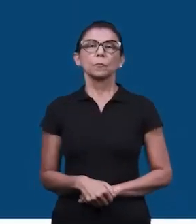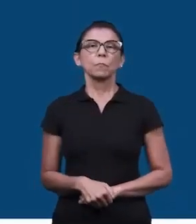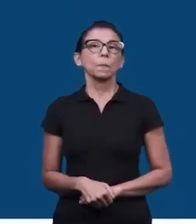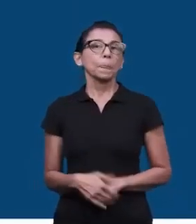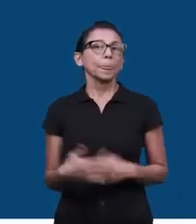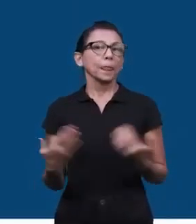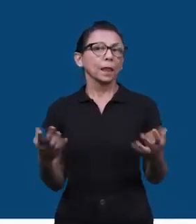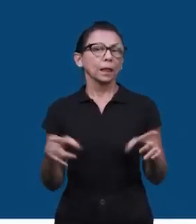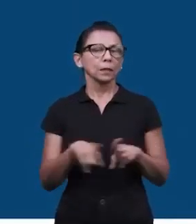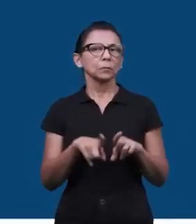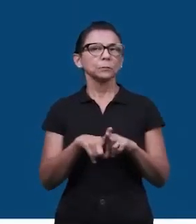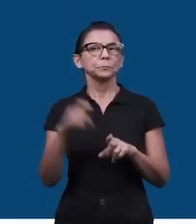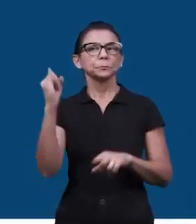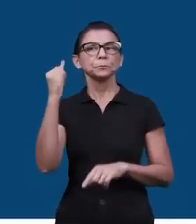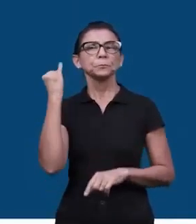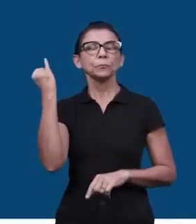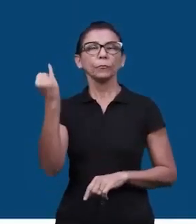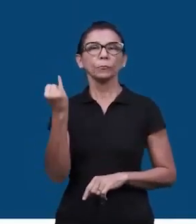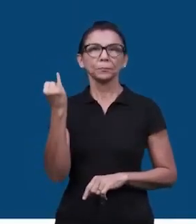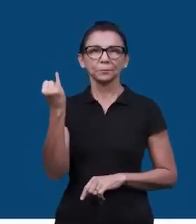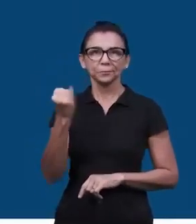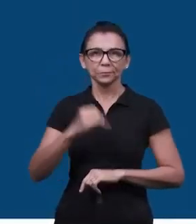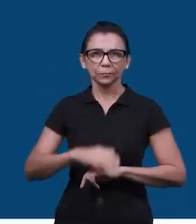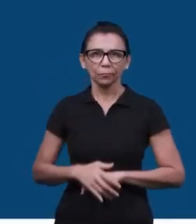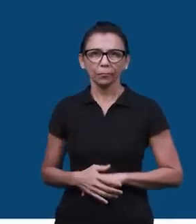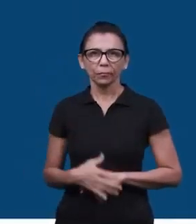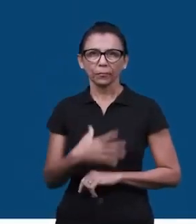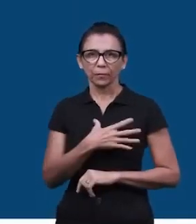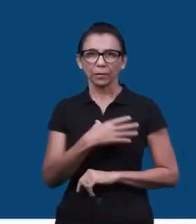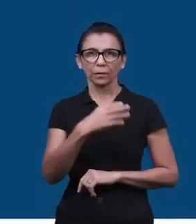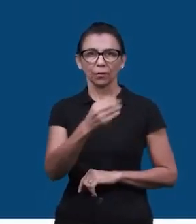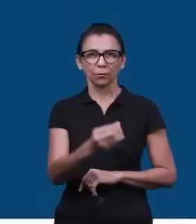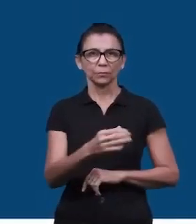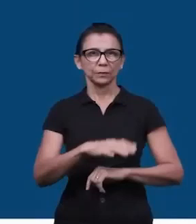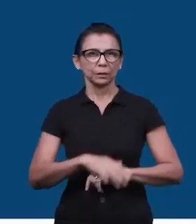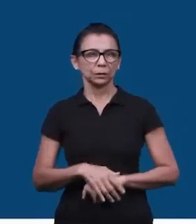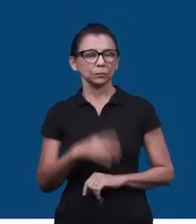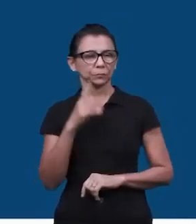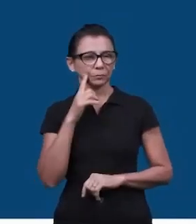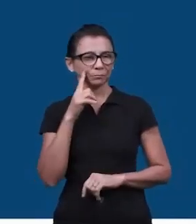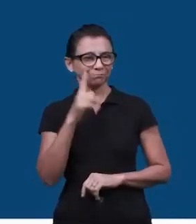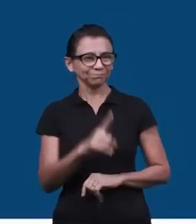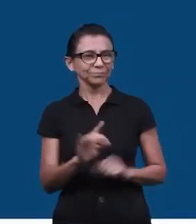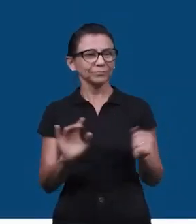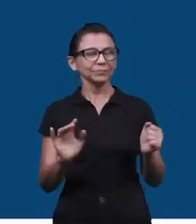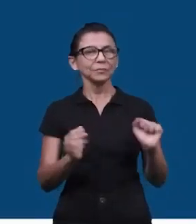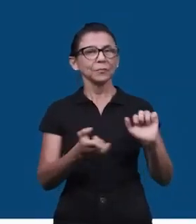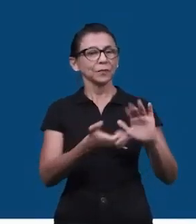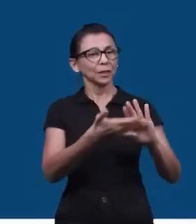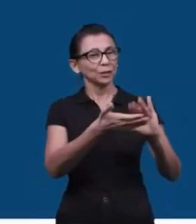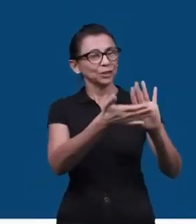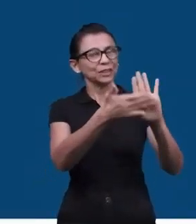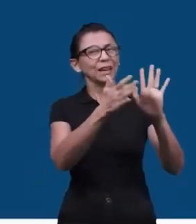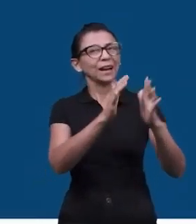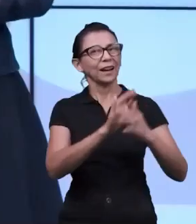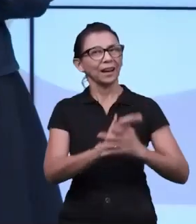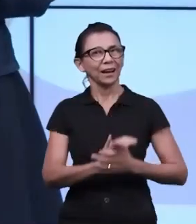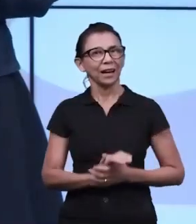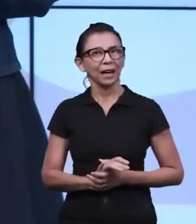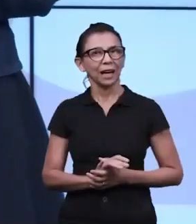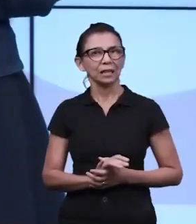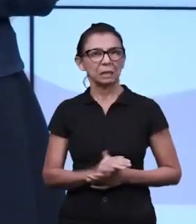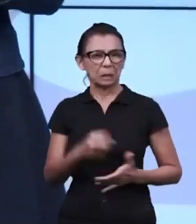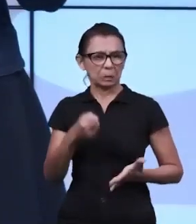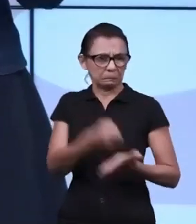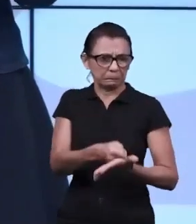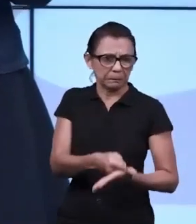É importante que os pais reforcem o que há de melhor na criança. Evitem cobranças, evitem cobrar para